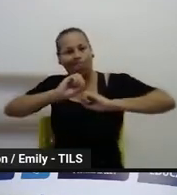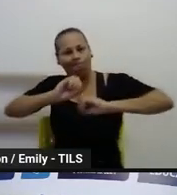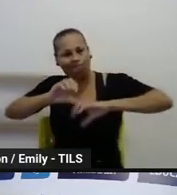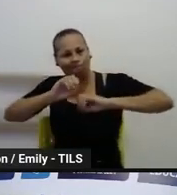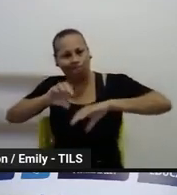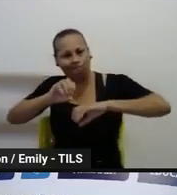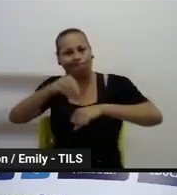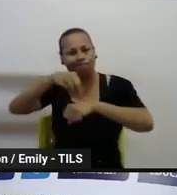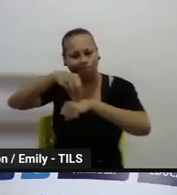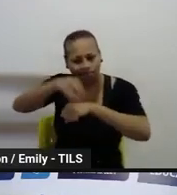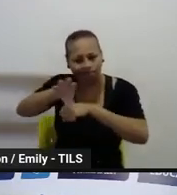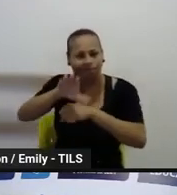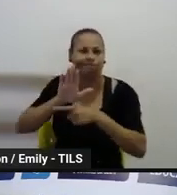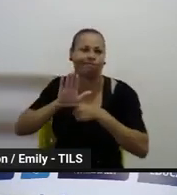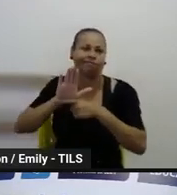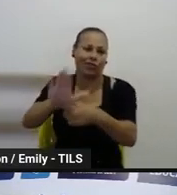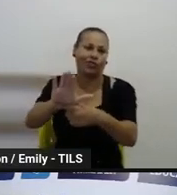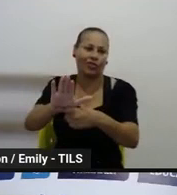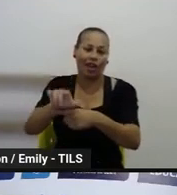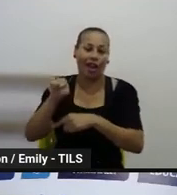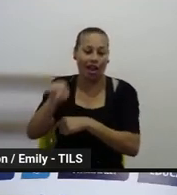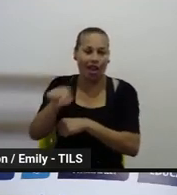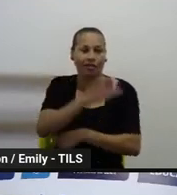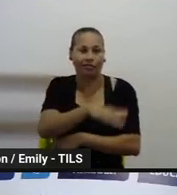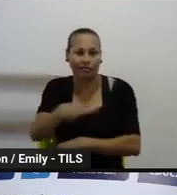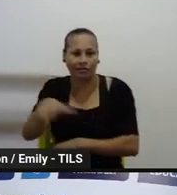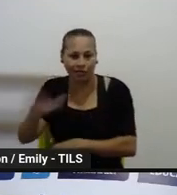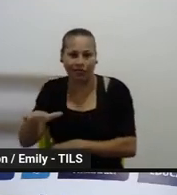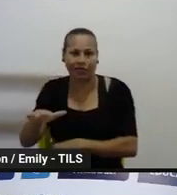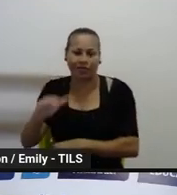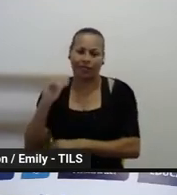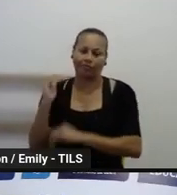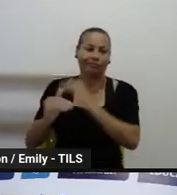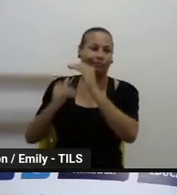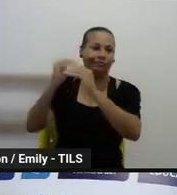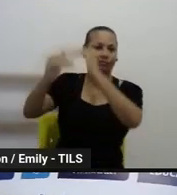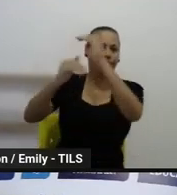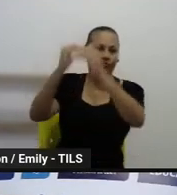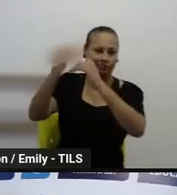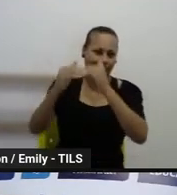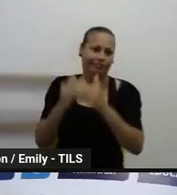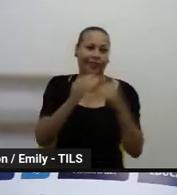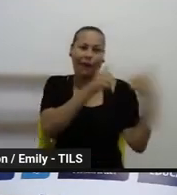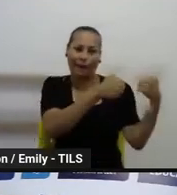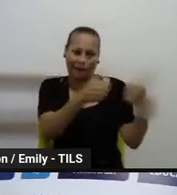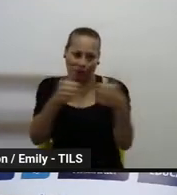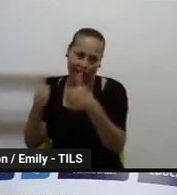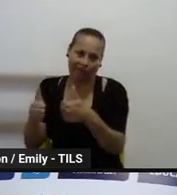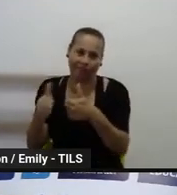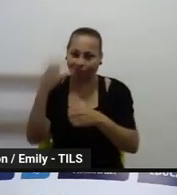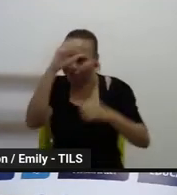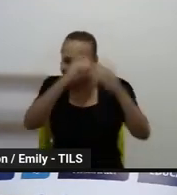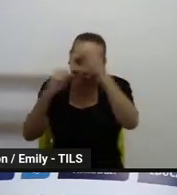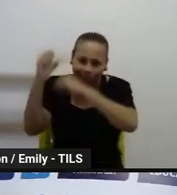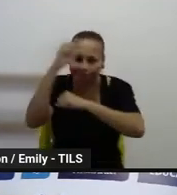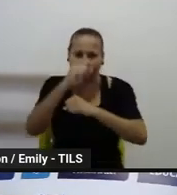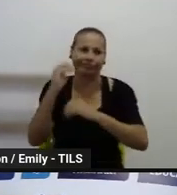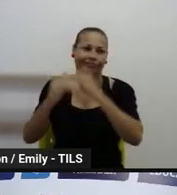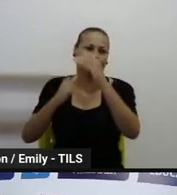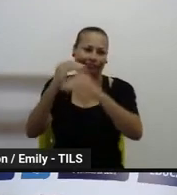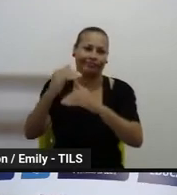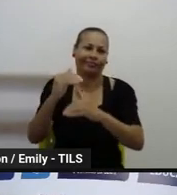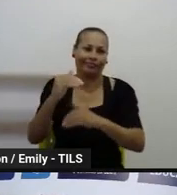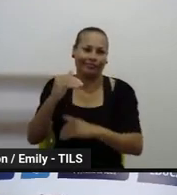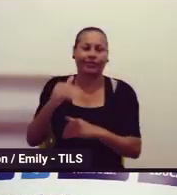contribua para que a criança consiga avançar no nível e fique no ideal para o ano em ela